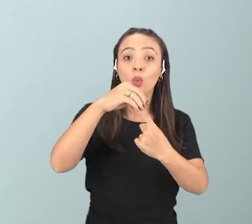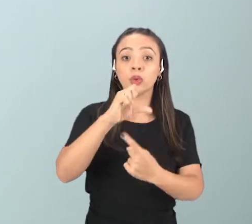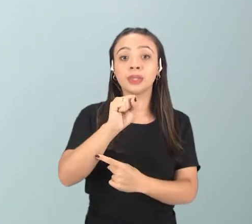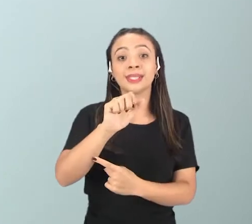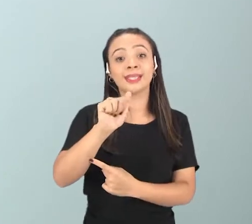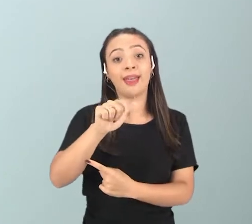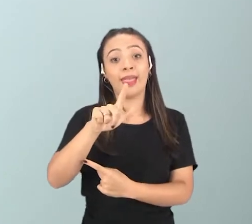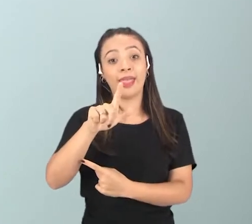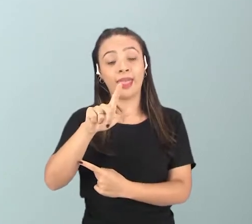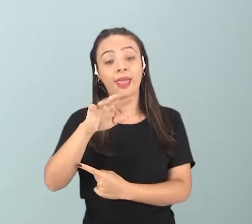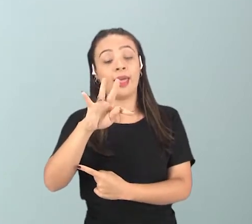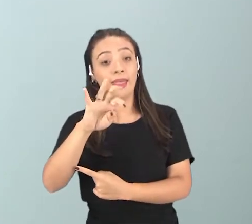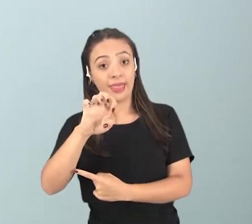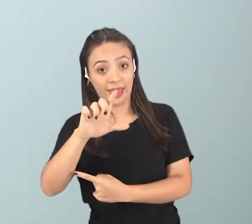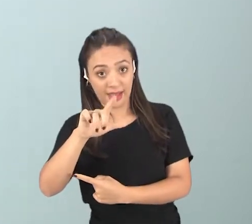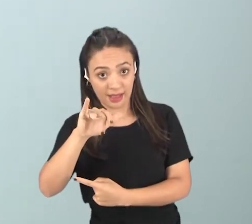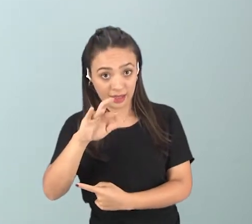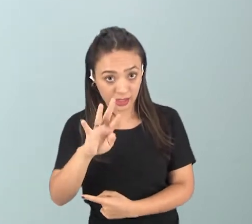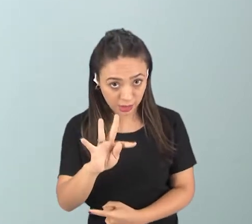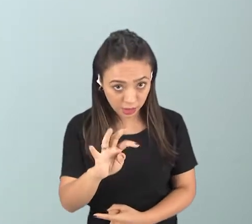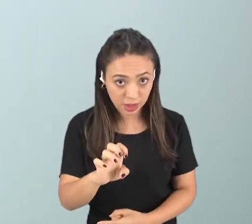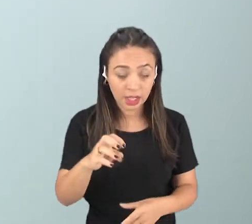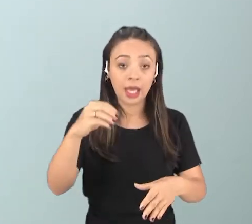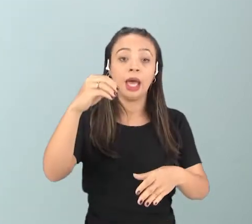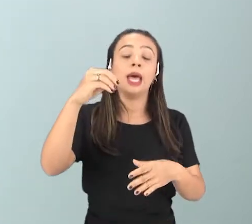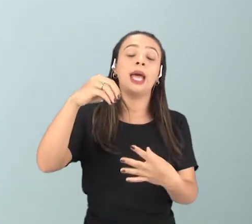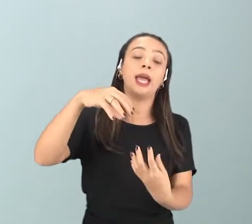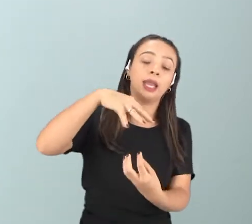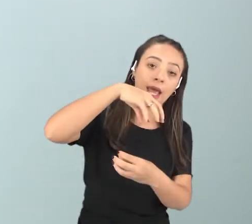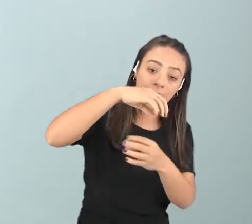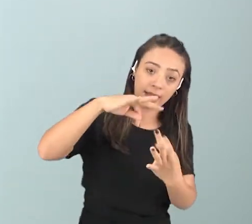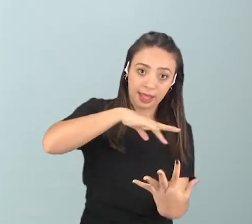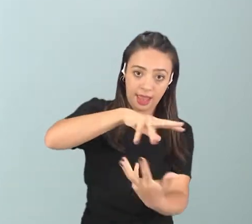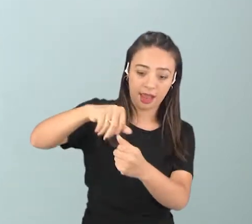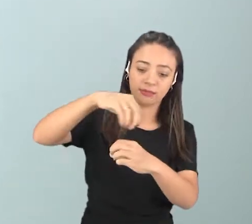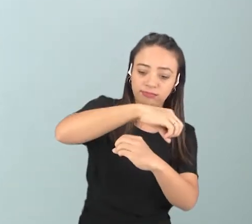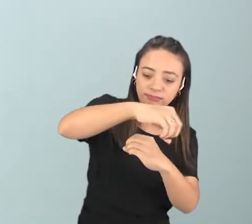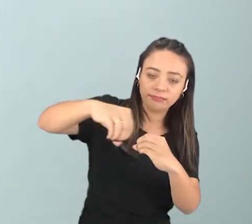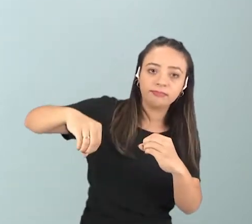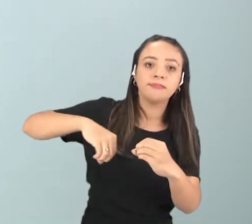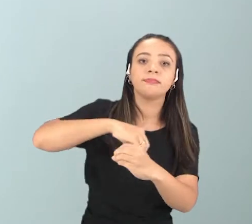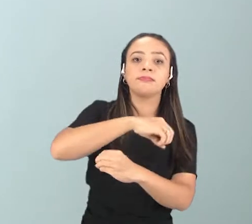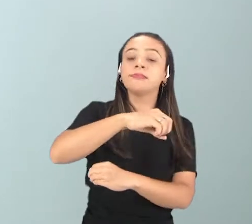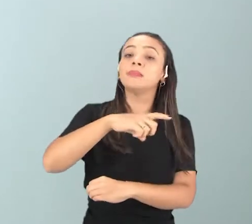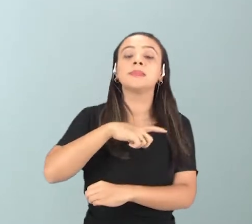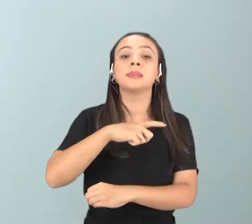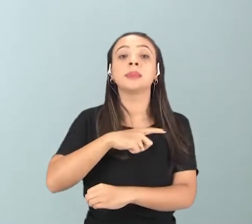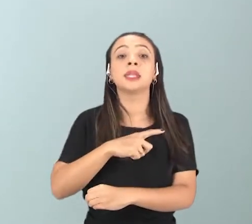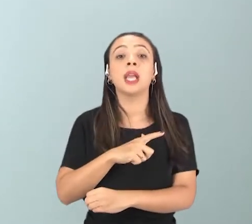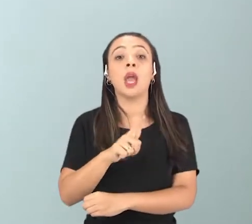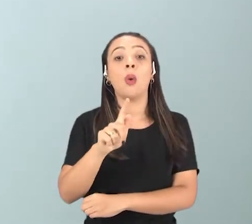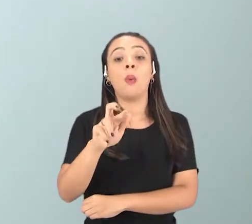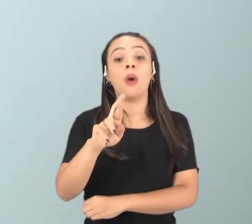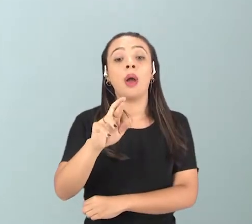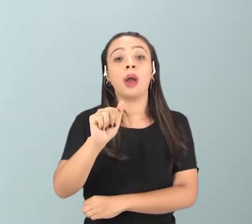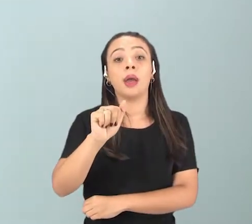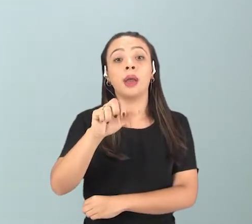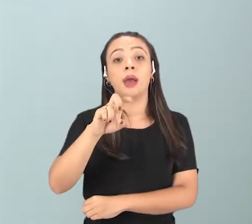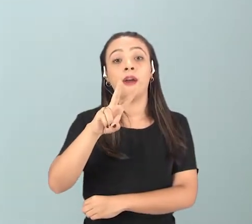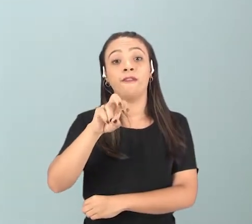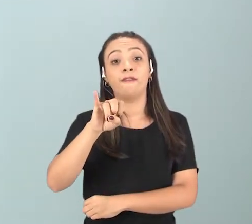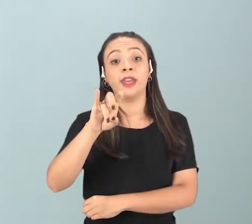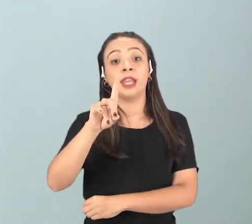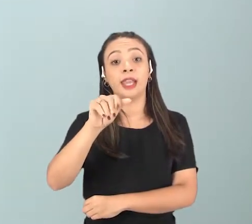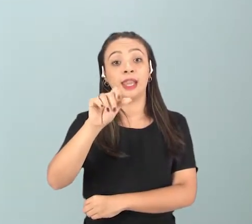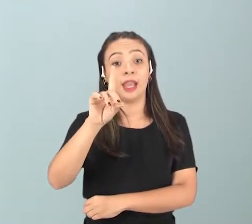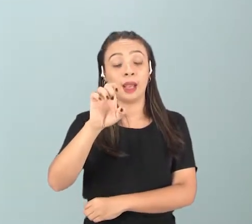natural da Terra, só tem ela orbitando o planeta Terra. Ela tem uma gravidade menor que a Terra, por isso que